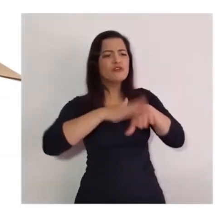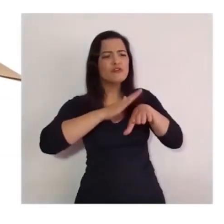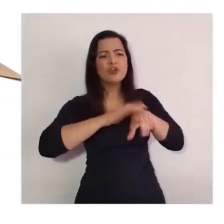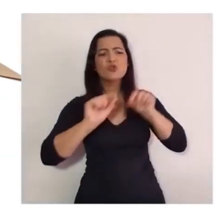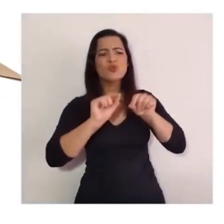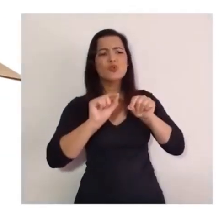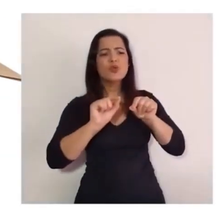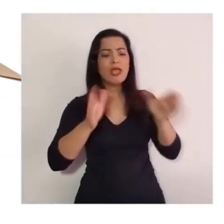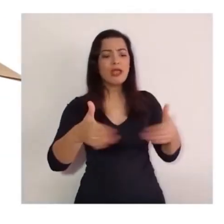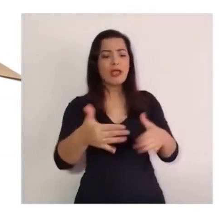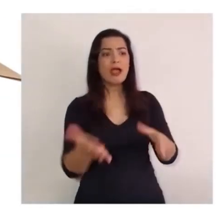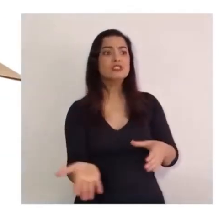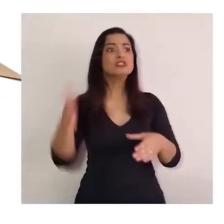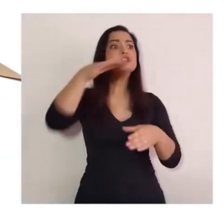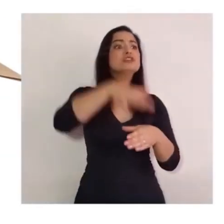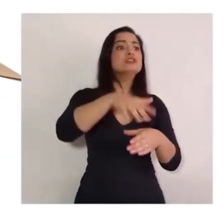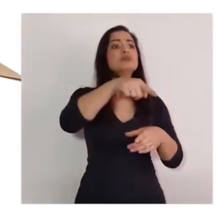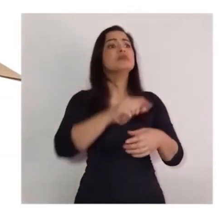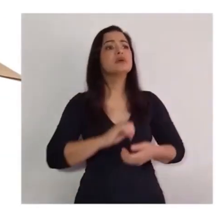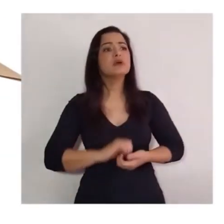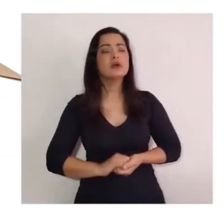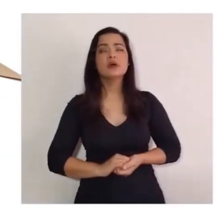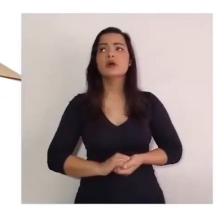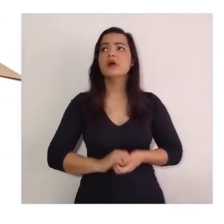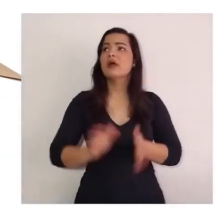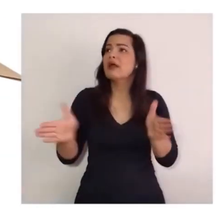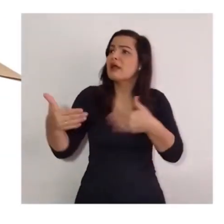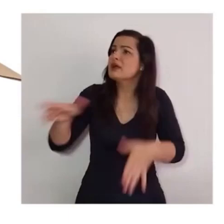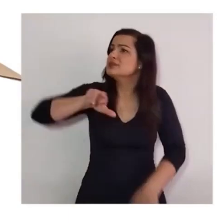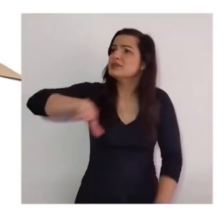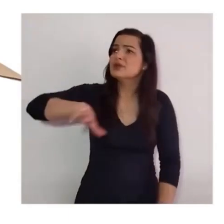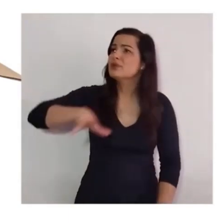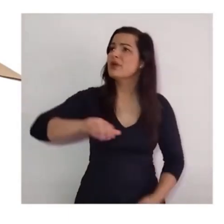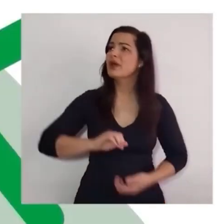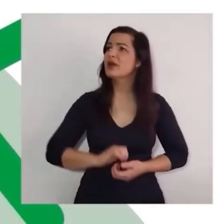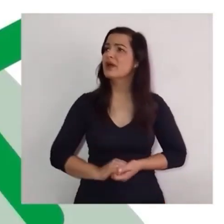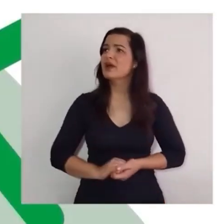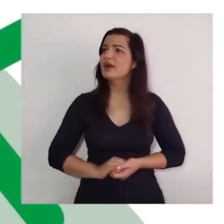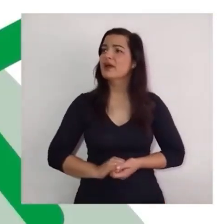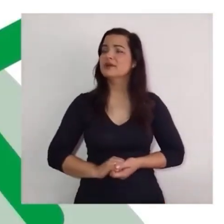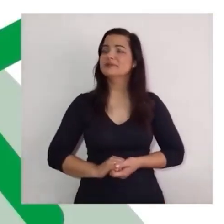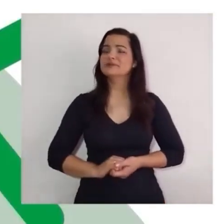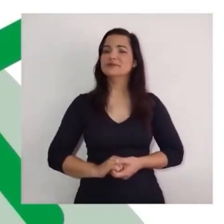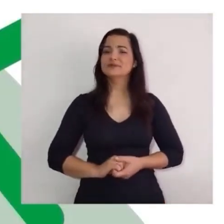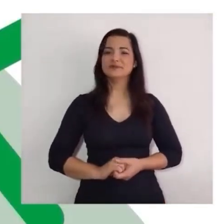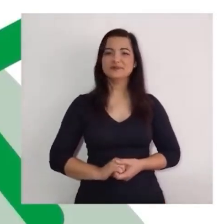O que você está fazendo em cima dessa caixa? Não é uma caixa